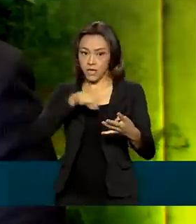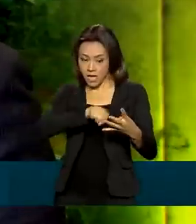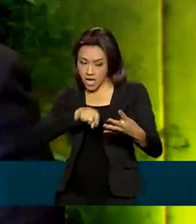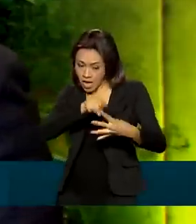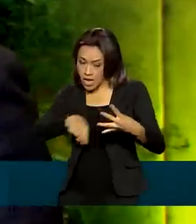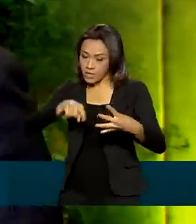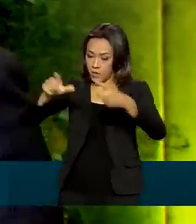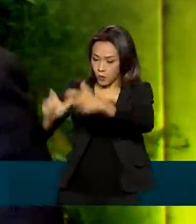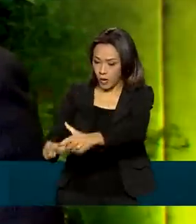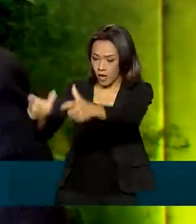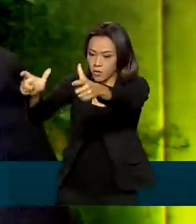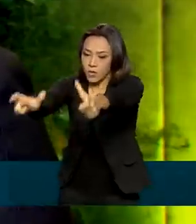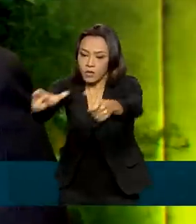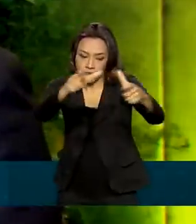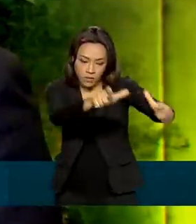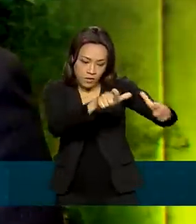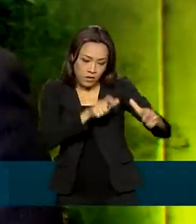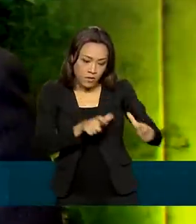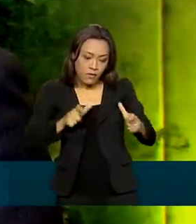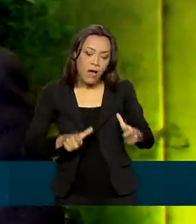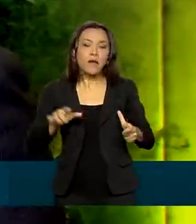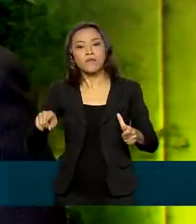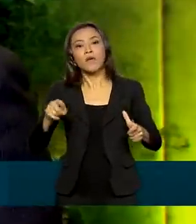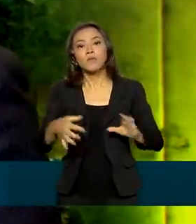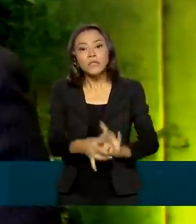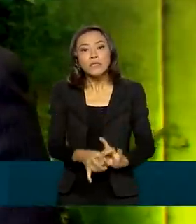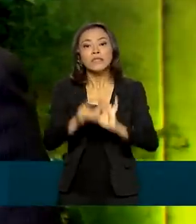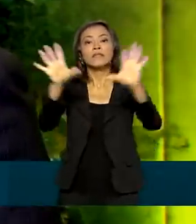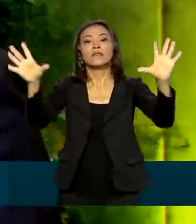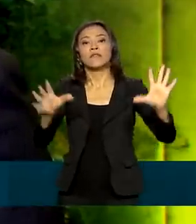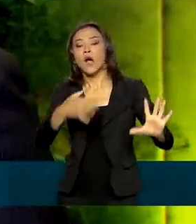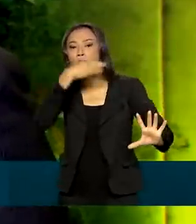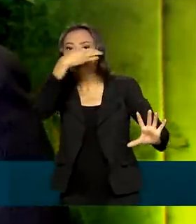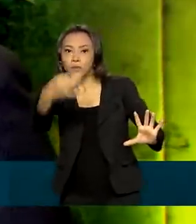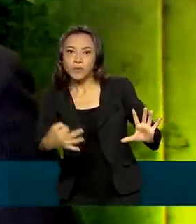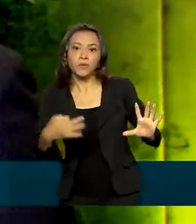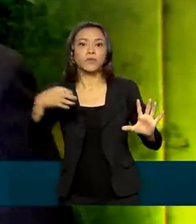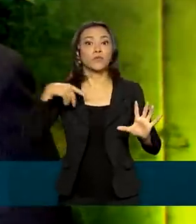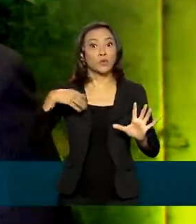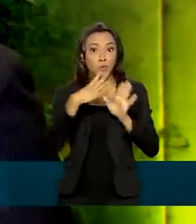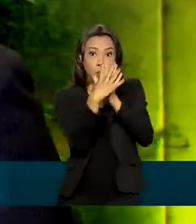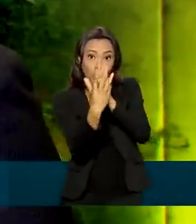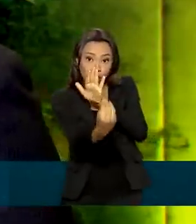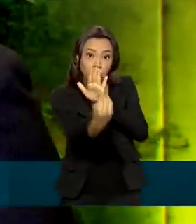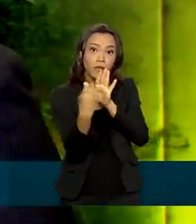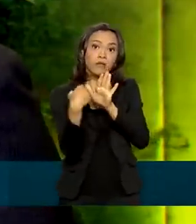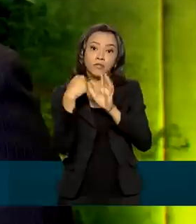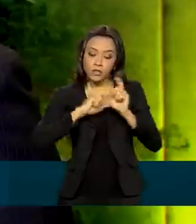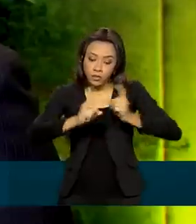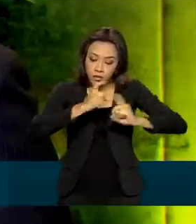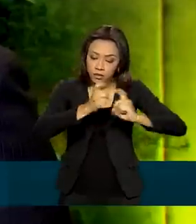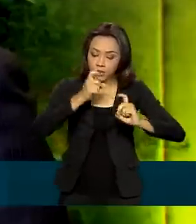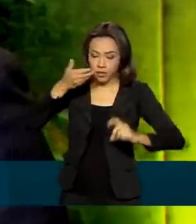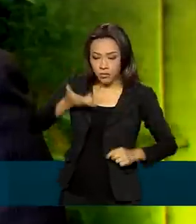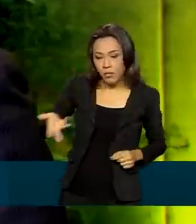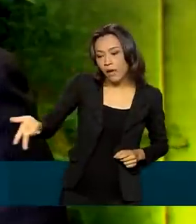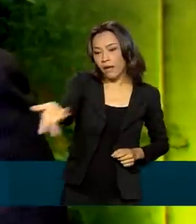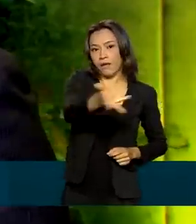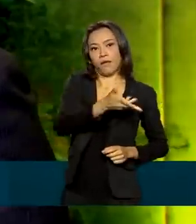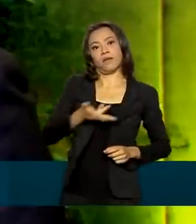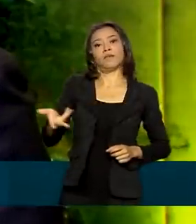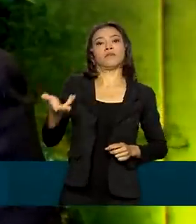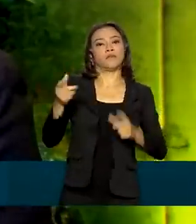a análise, para a consulta pública dos modelos de concessão e depois, posteriormente, já para